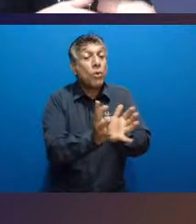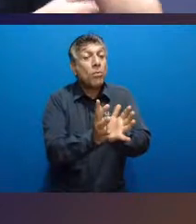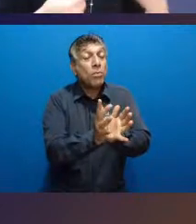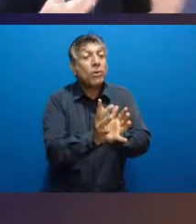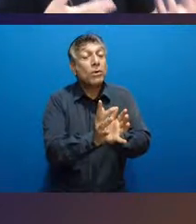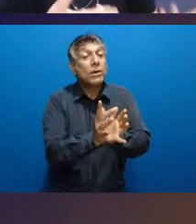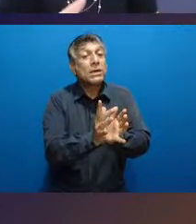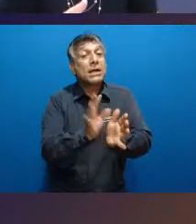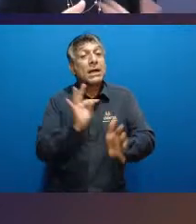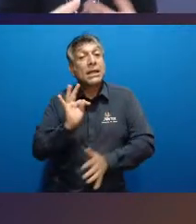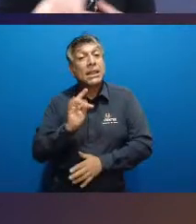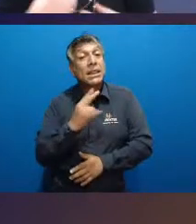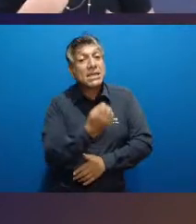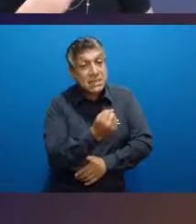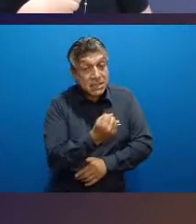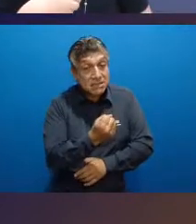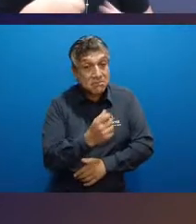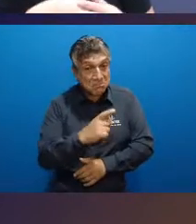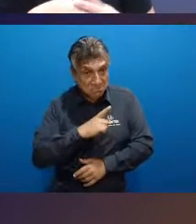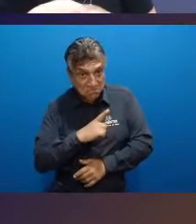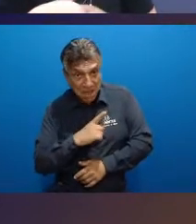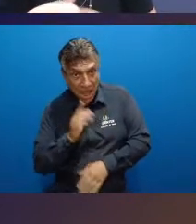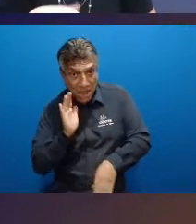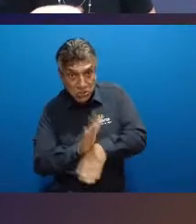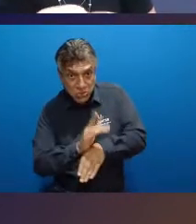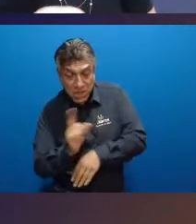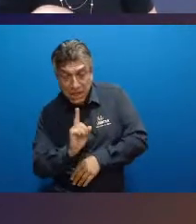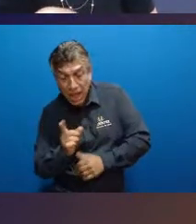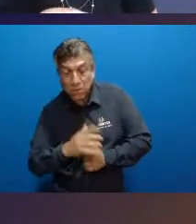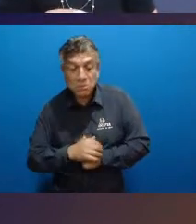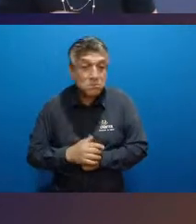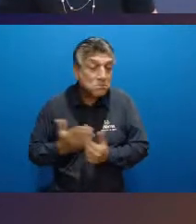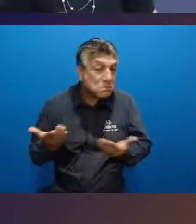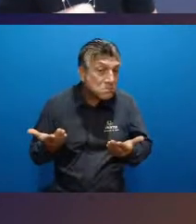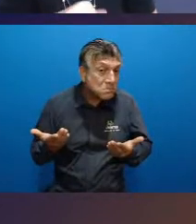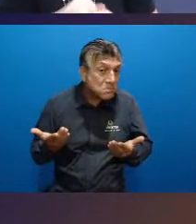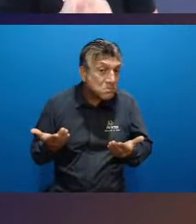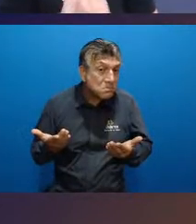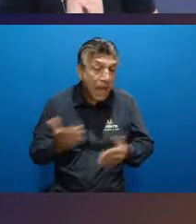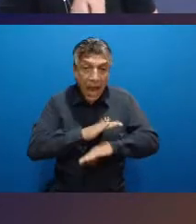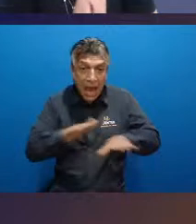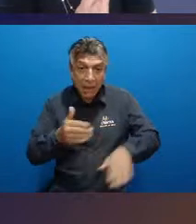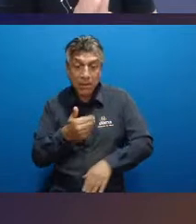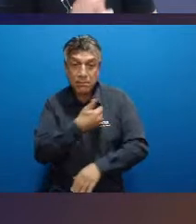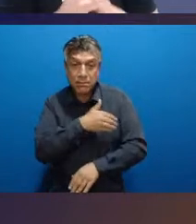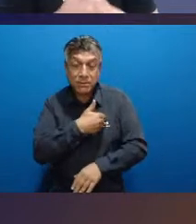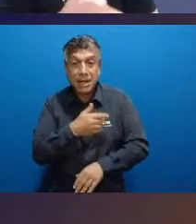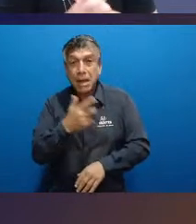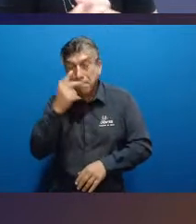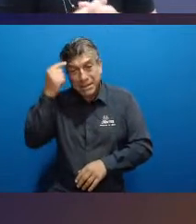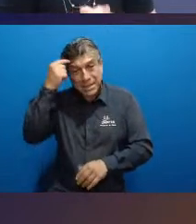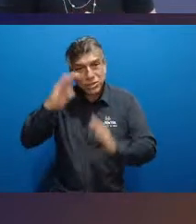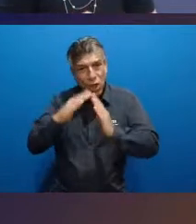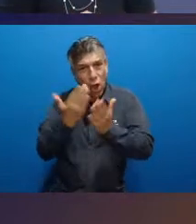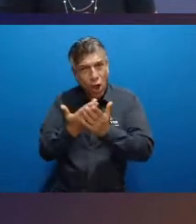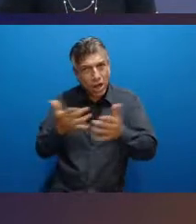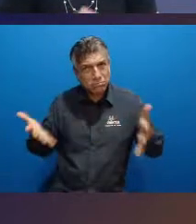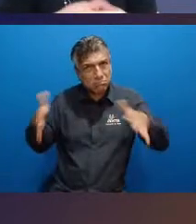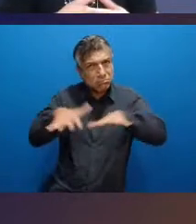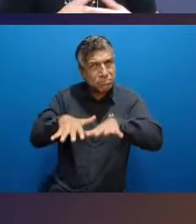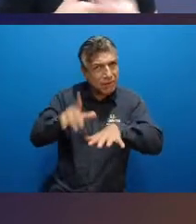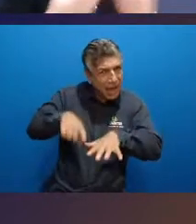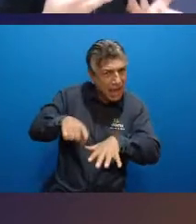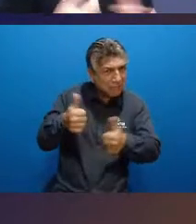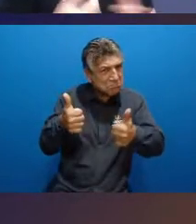será que ajudaria nesse preconceito? A gente pode comparar um pouquinho com a inclusão, né, gente? Escolar, o que vocês acham?